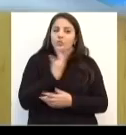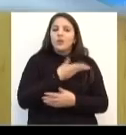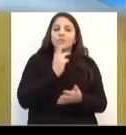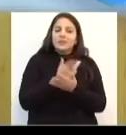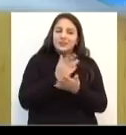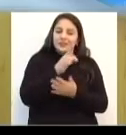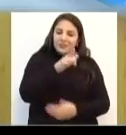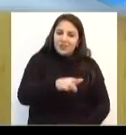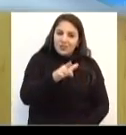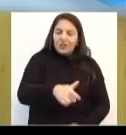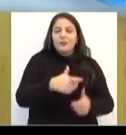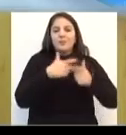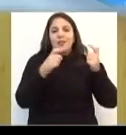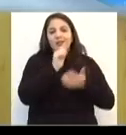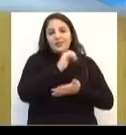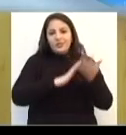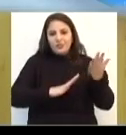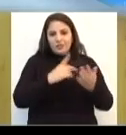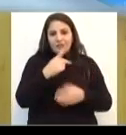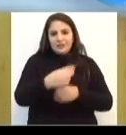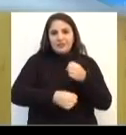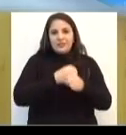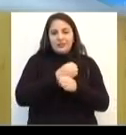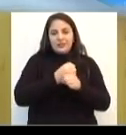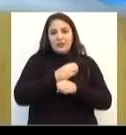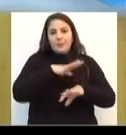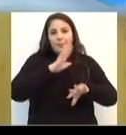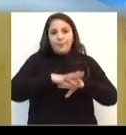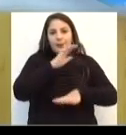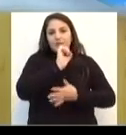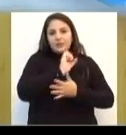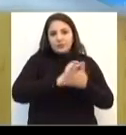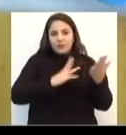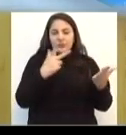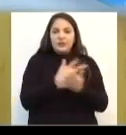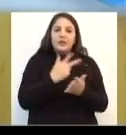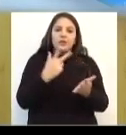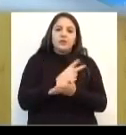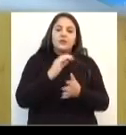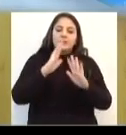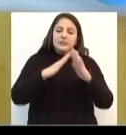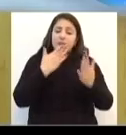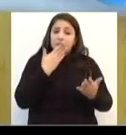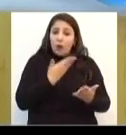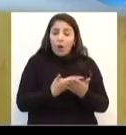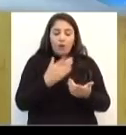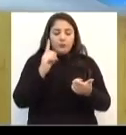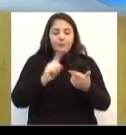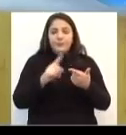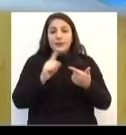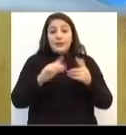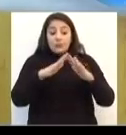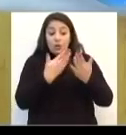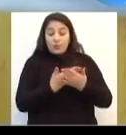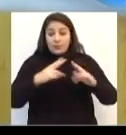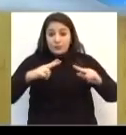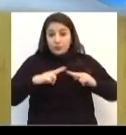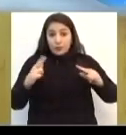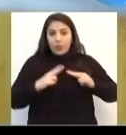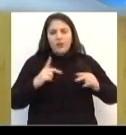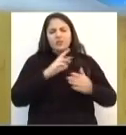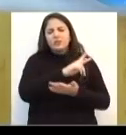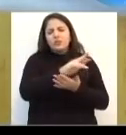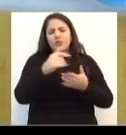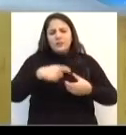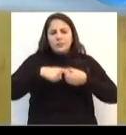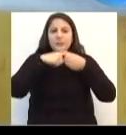ampliar até as atividades nesse ano. E demais atividades que acontecem também em escolas, colégios particulares. A gente tem inúmeros